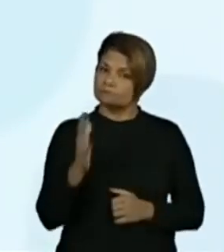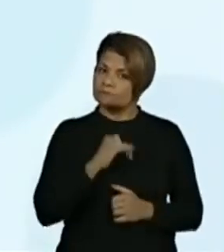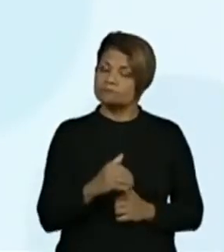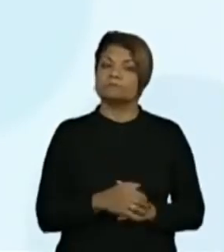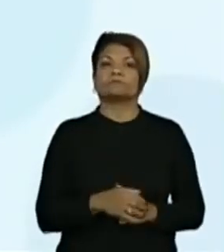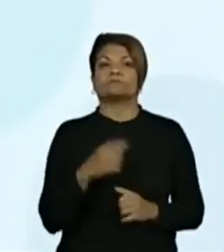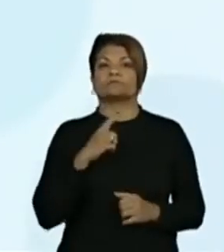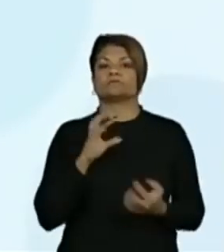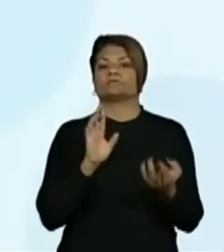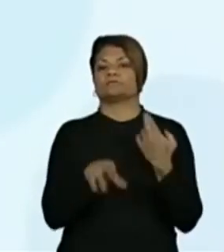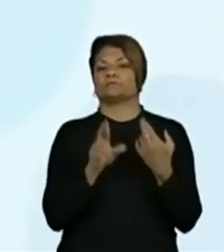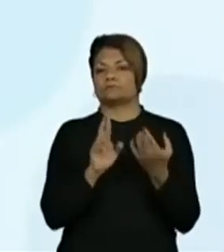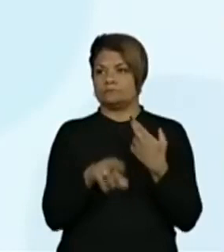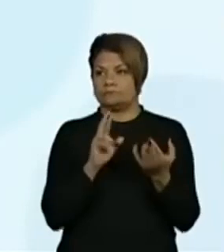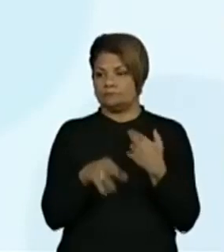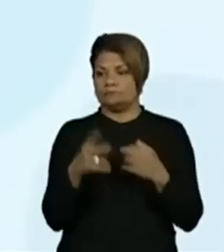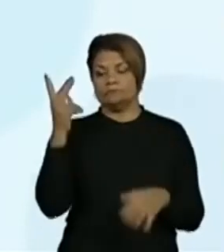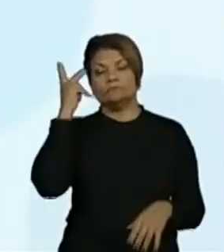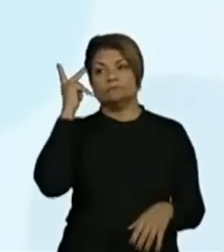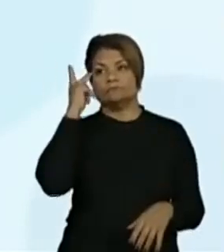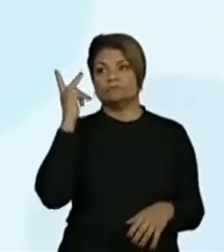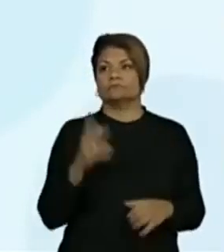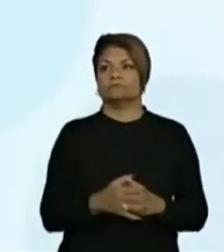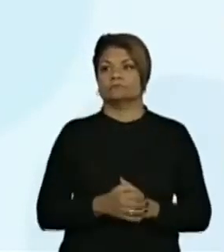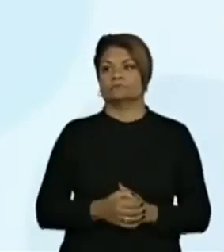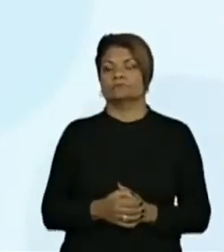rodovias de São Paulo. Atenção.